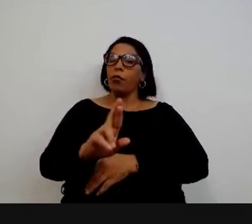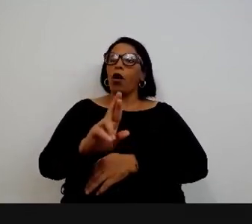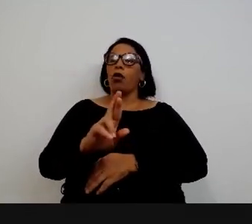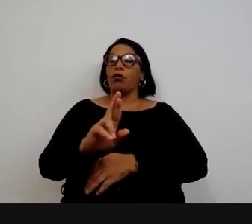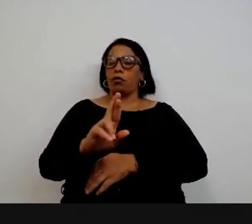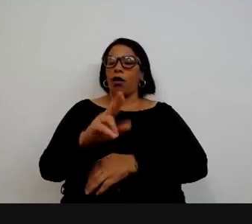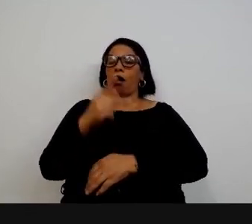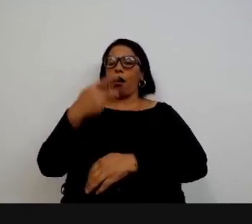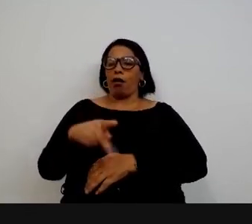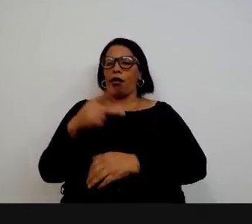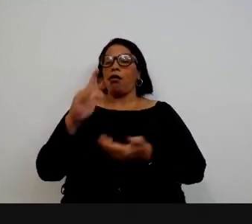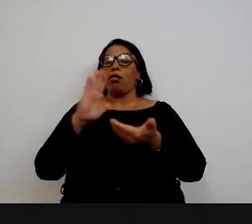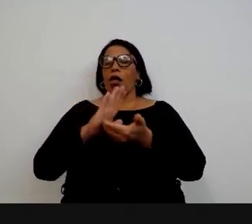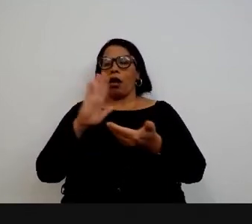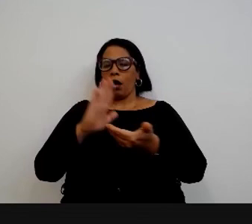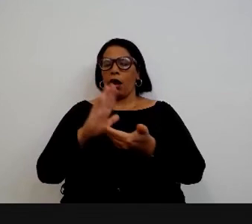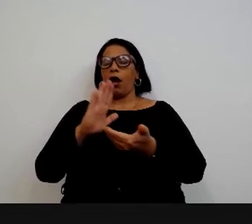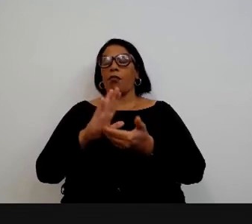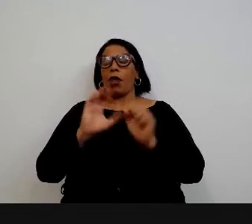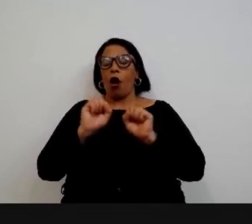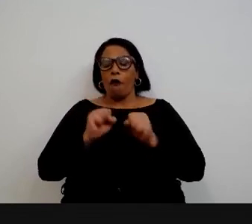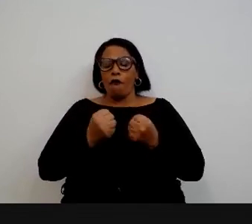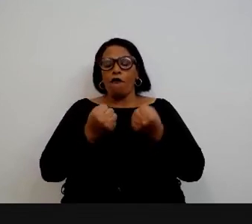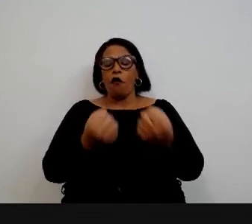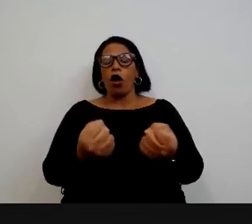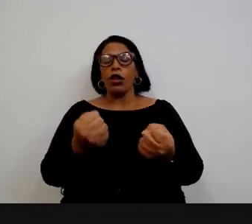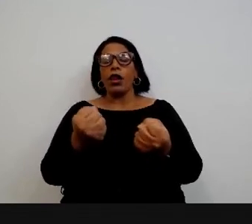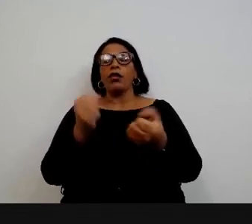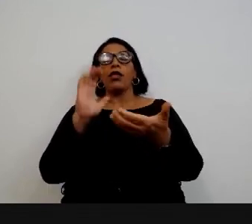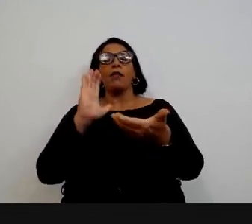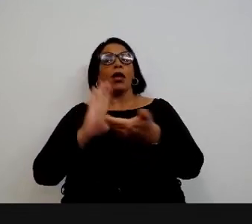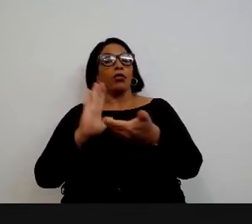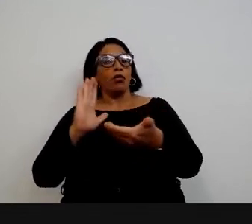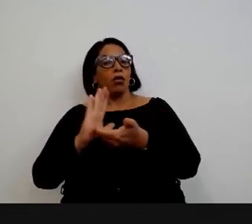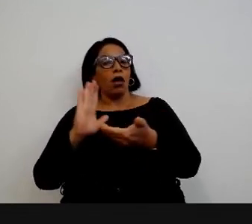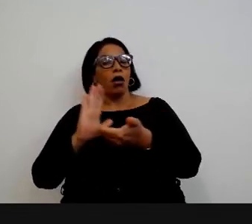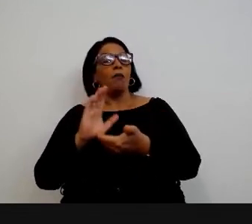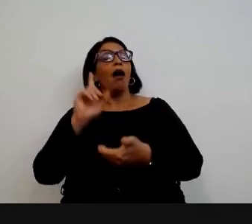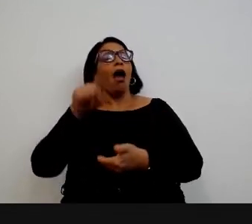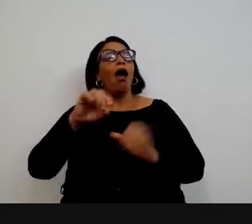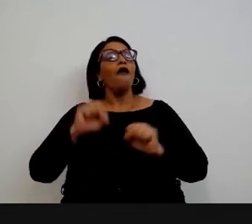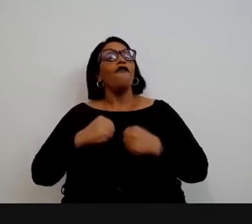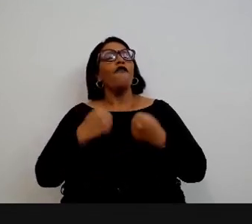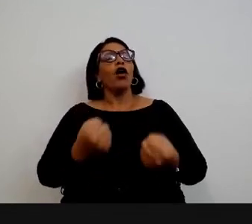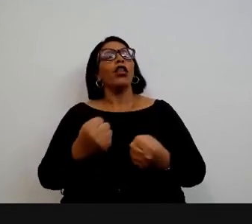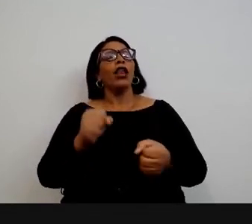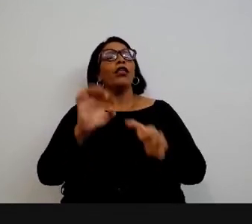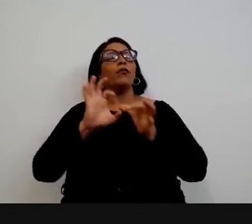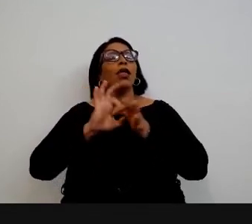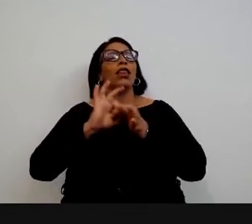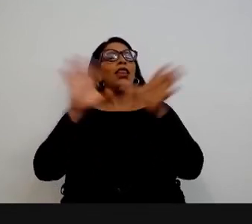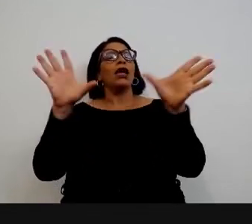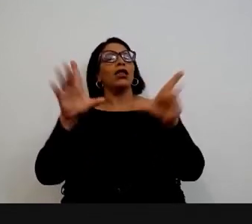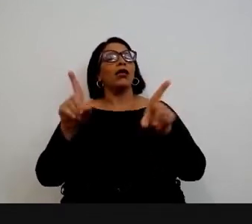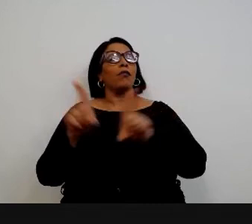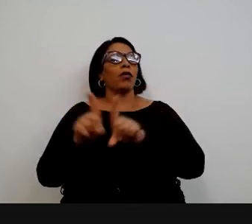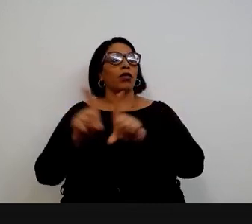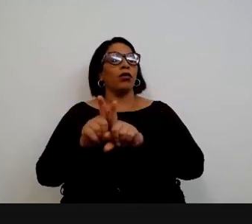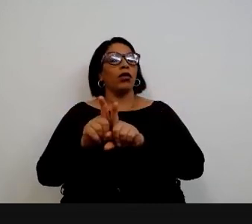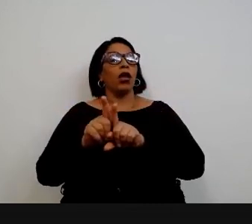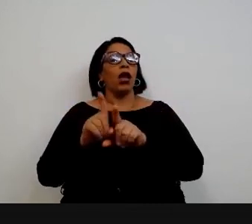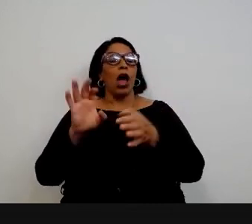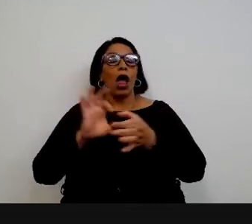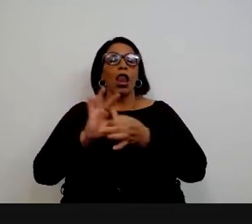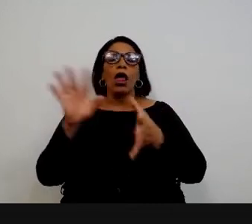casa faz e o fortalecimento da casa é um fortalecimento institucional da democracia tornando